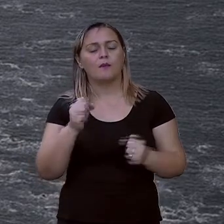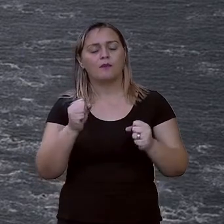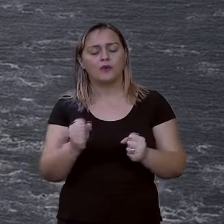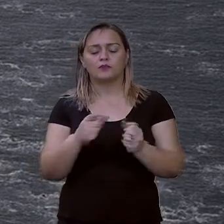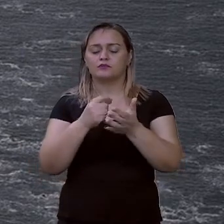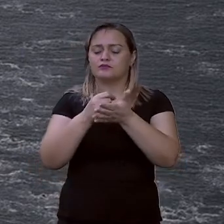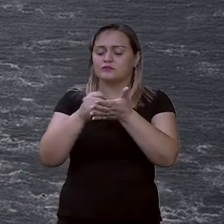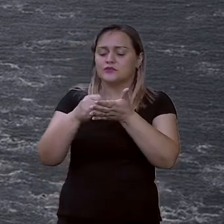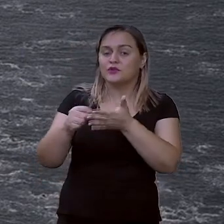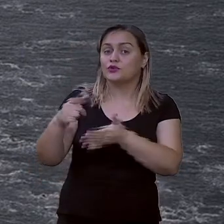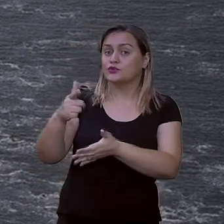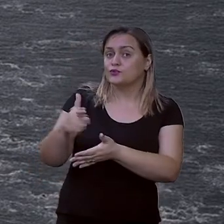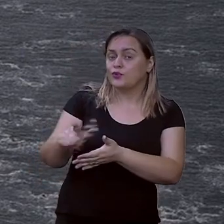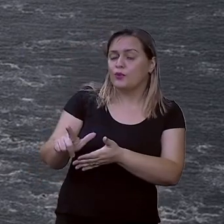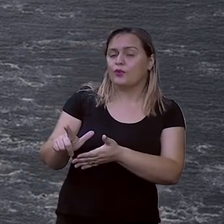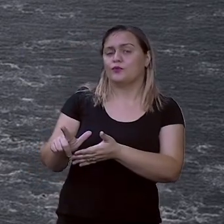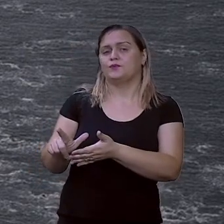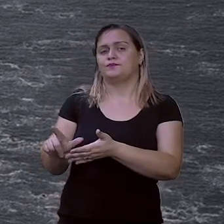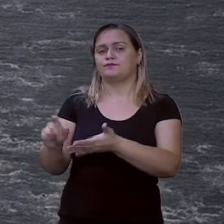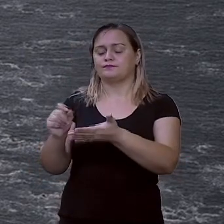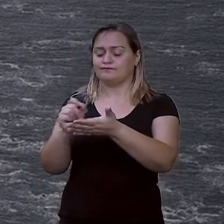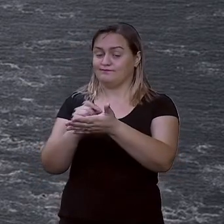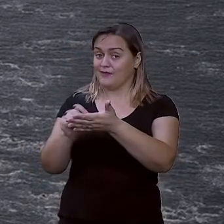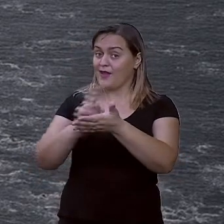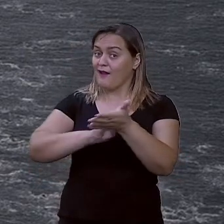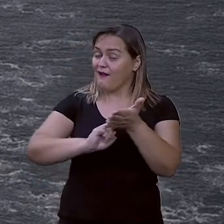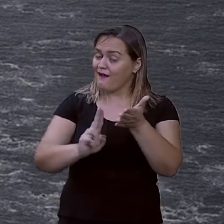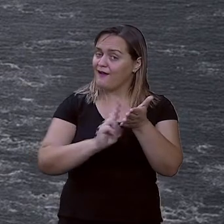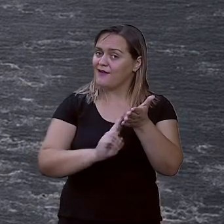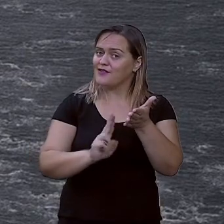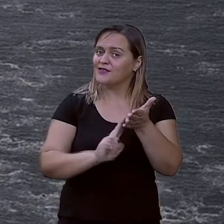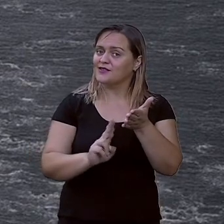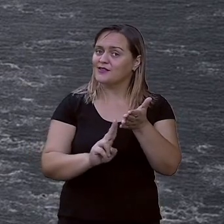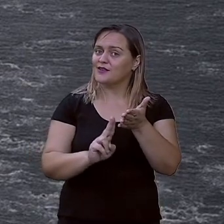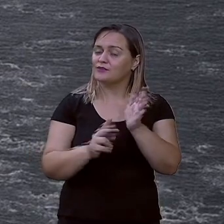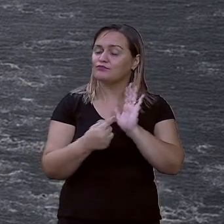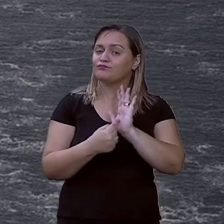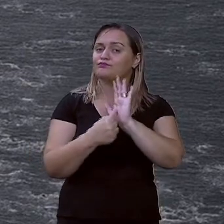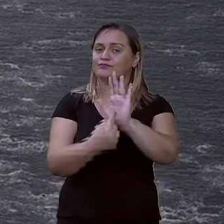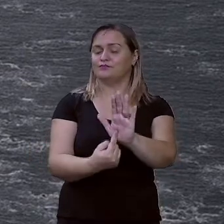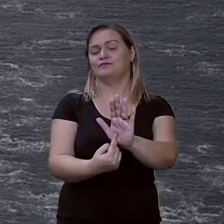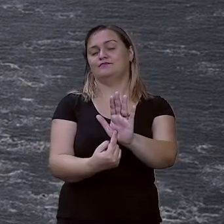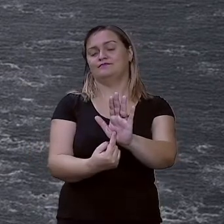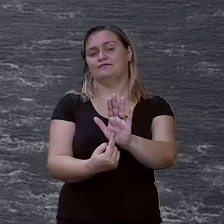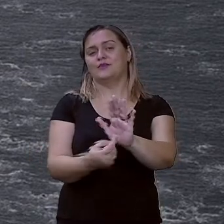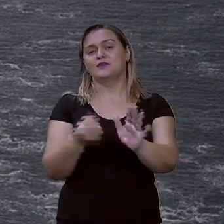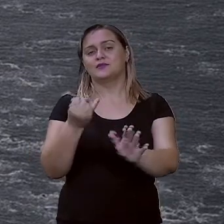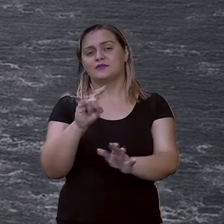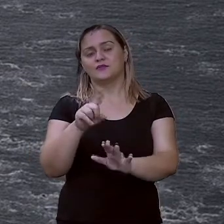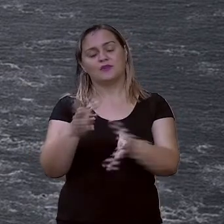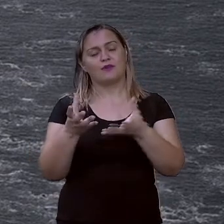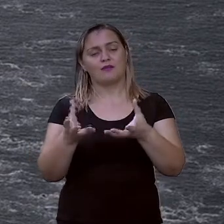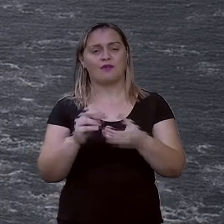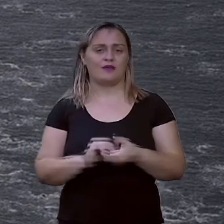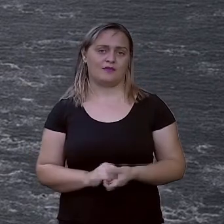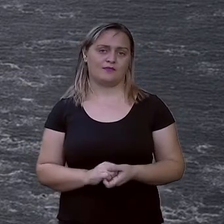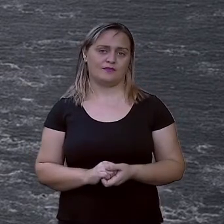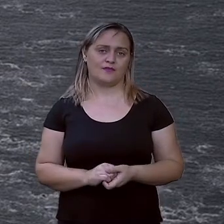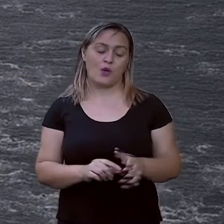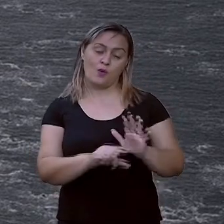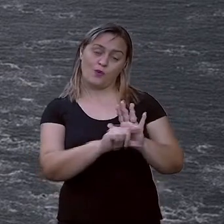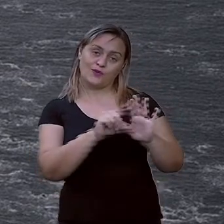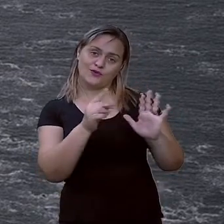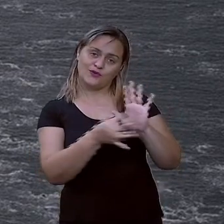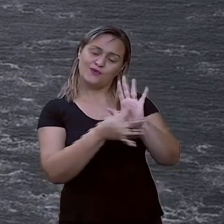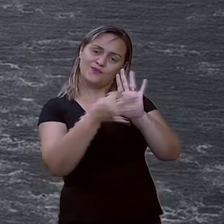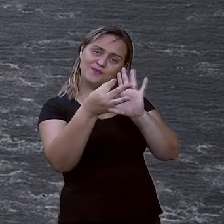texto, assinar e postar se assim o desejar. Seu artigo de opinião está pronto. Dica da